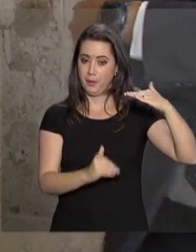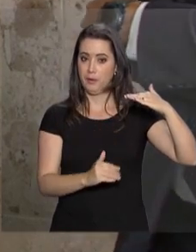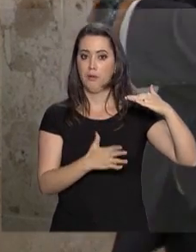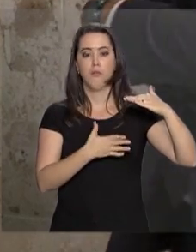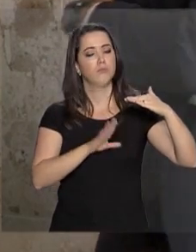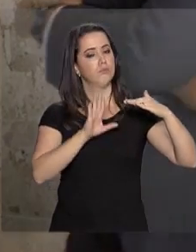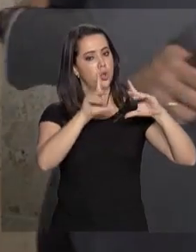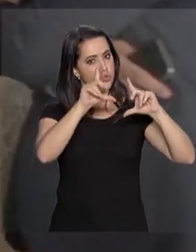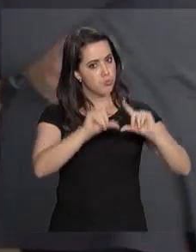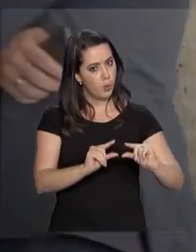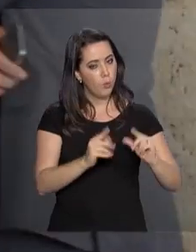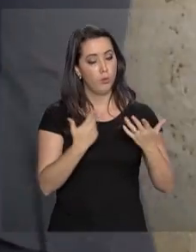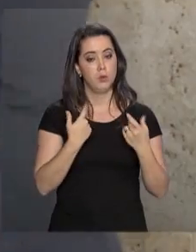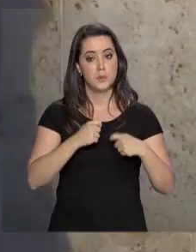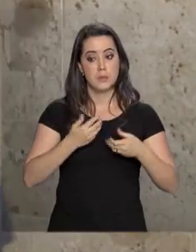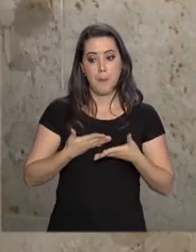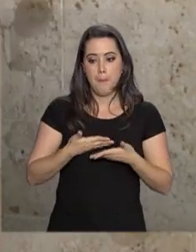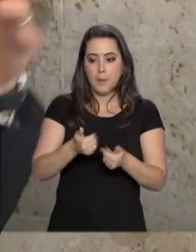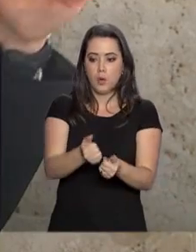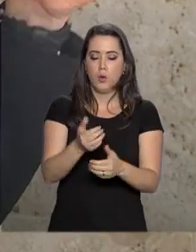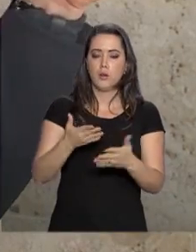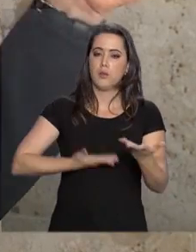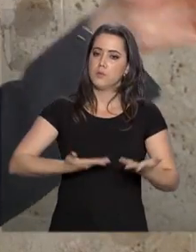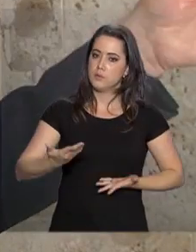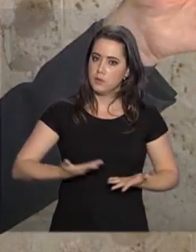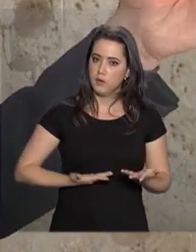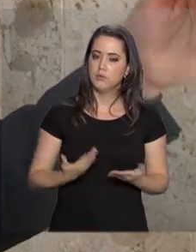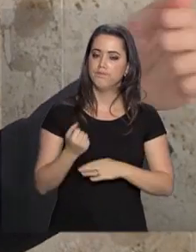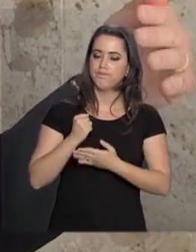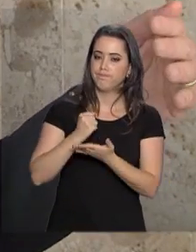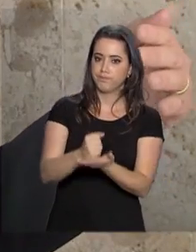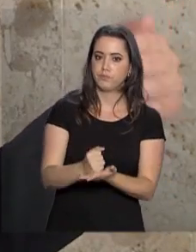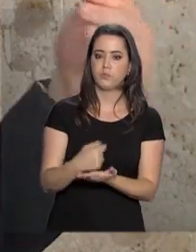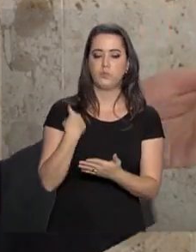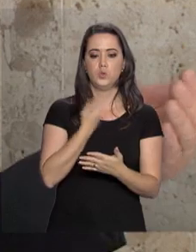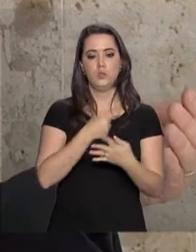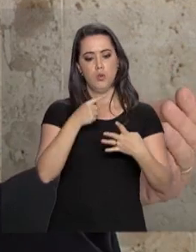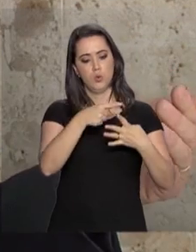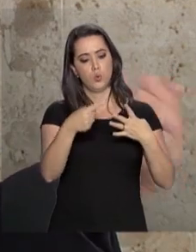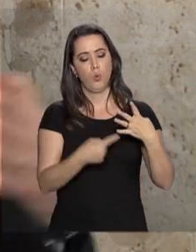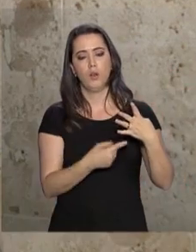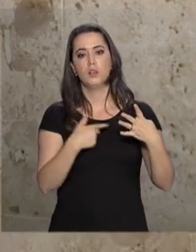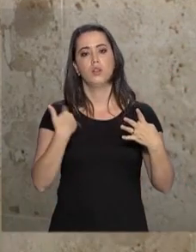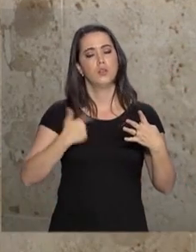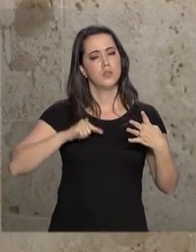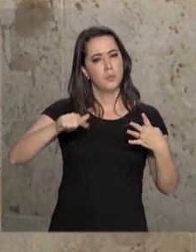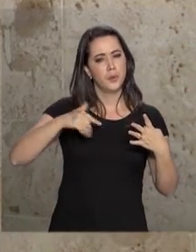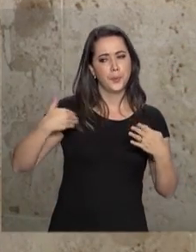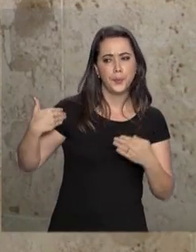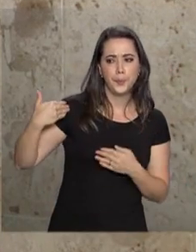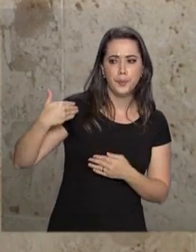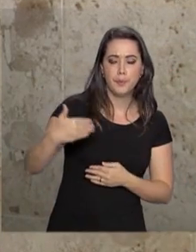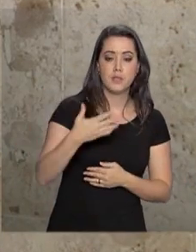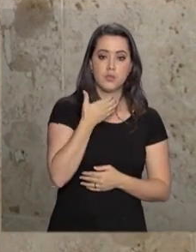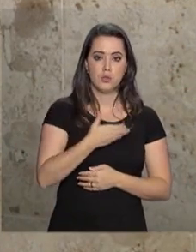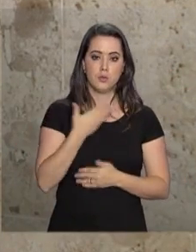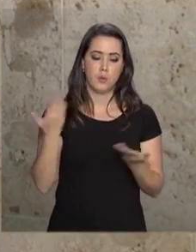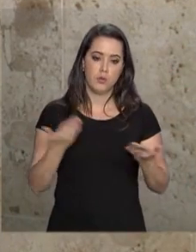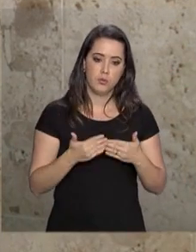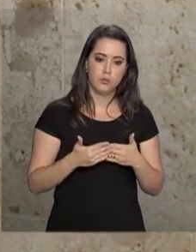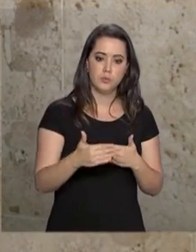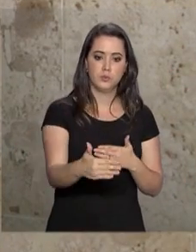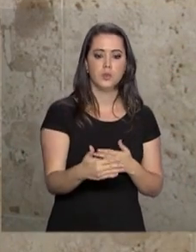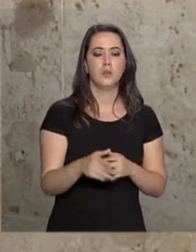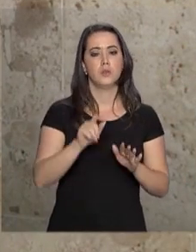entrega. Então, esses quatro pilares, nós estamos trabalhando desde o início de dezembro, e nós esperamos que agora, ao longo